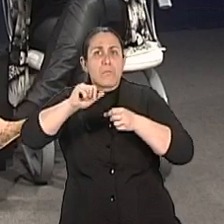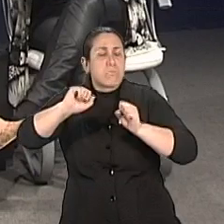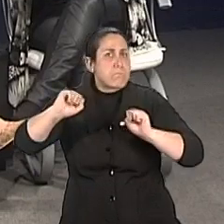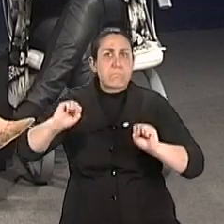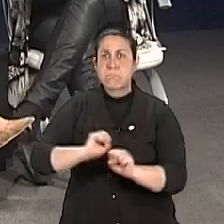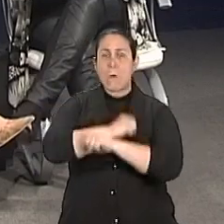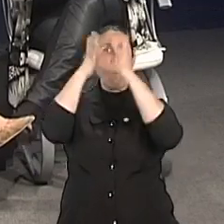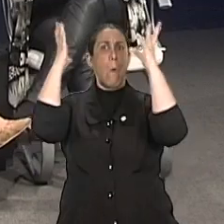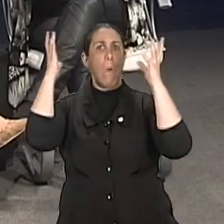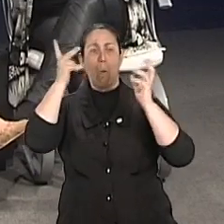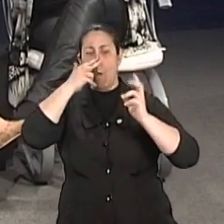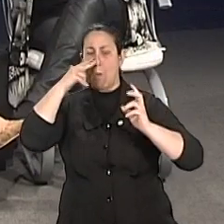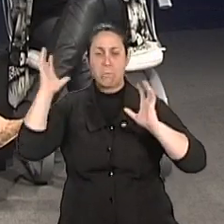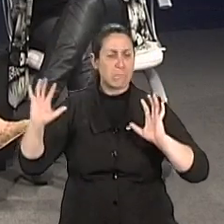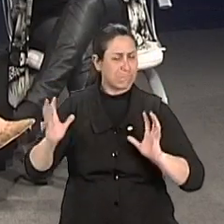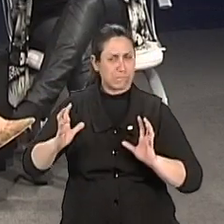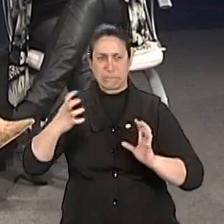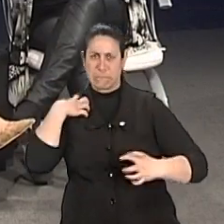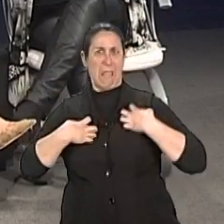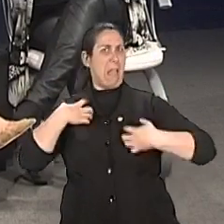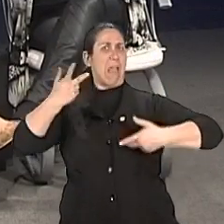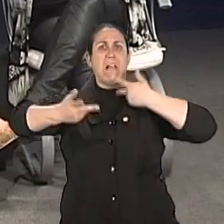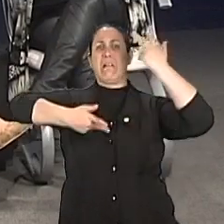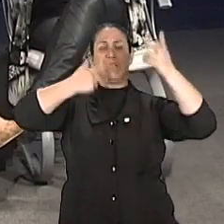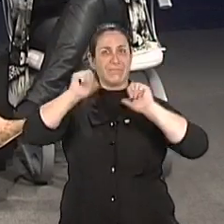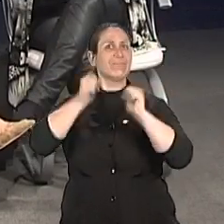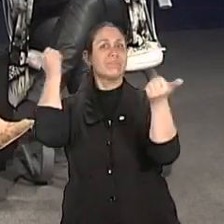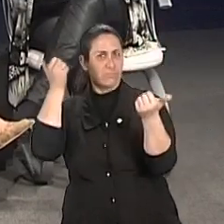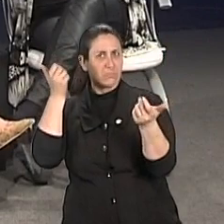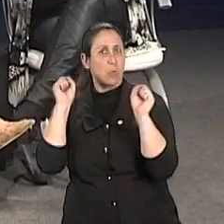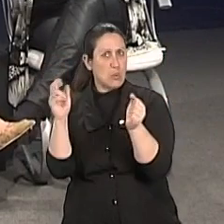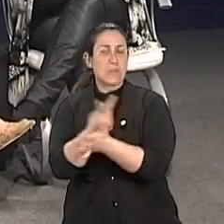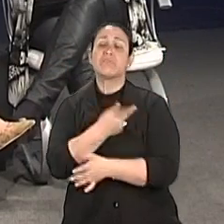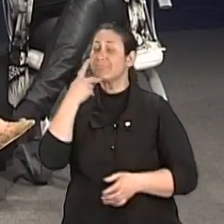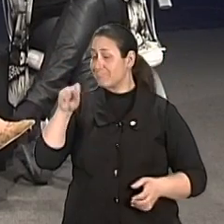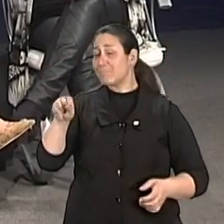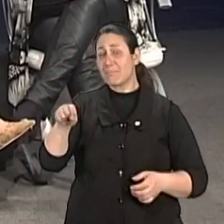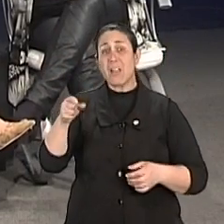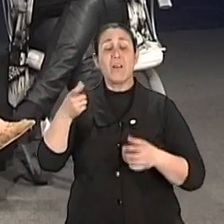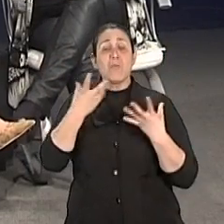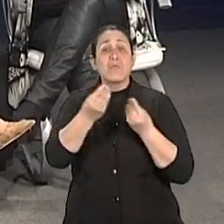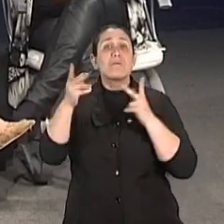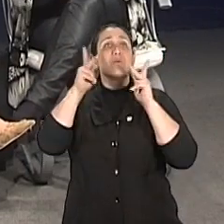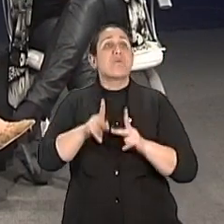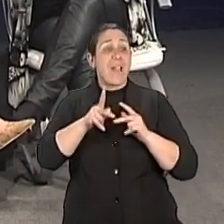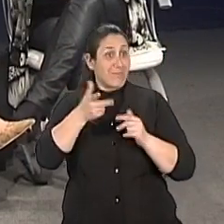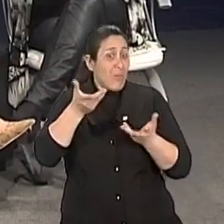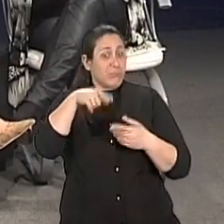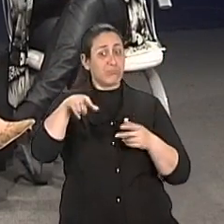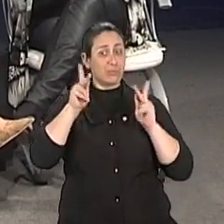grande problema porque se soma tantos outros. Sim. E a gente sabe que o emocional das pessoas é muito, muito